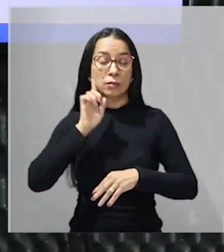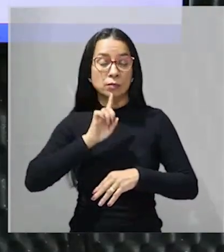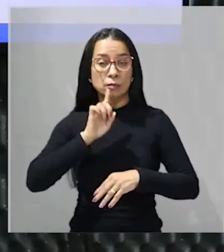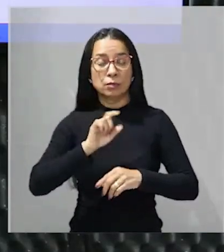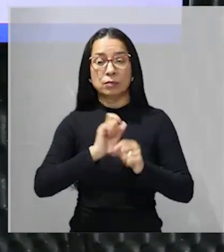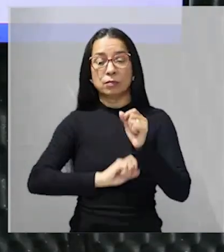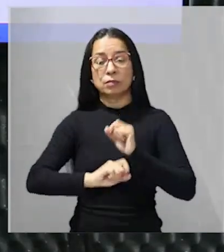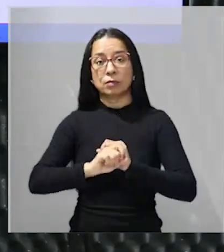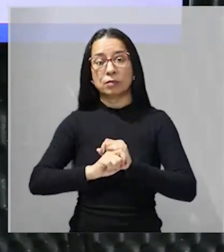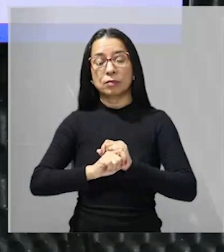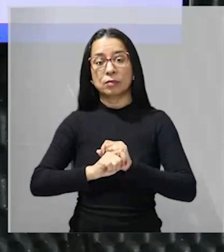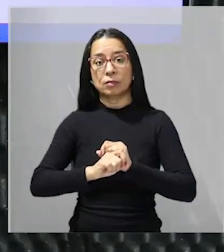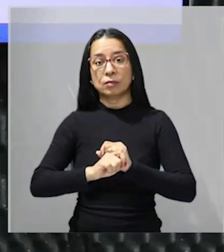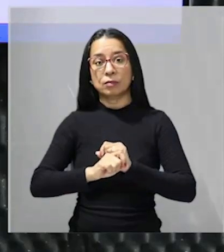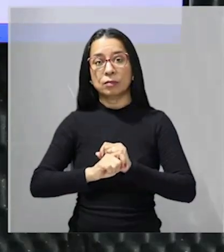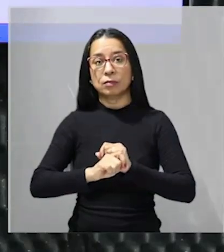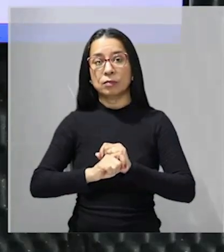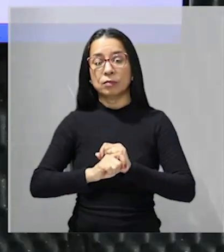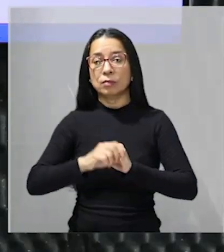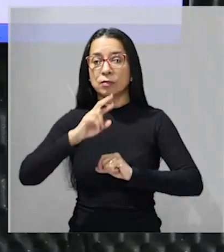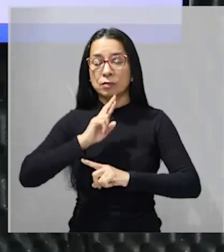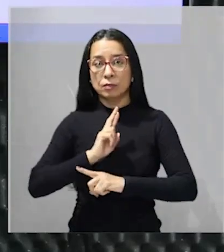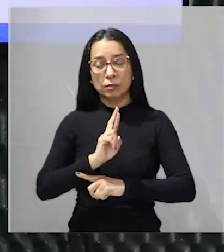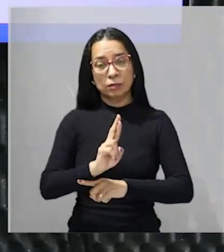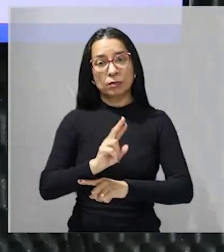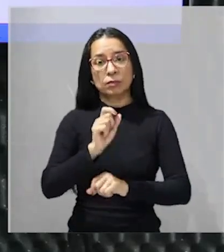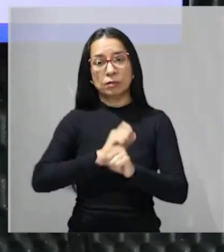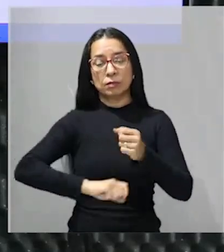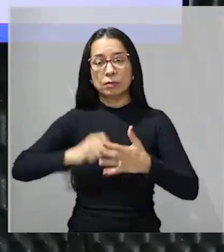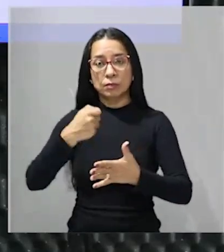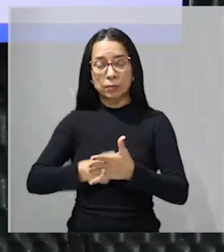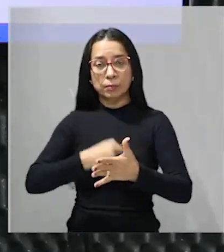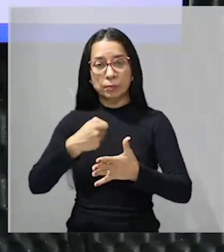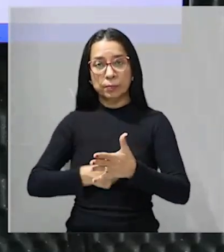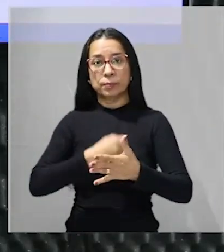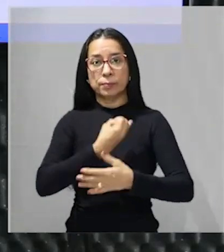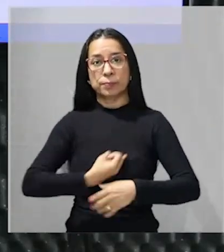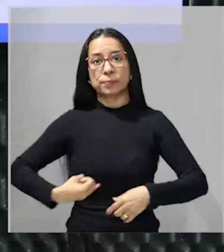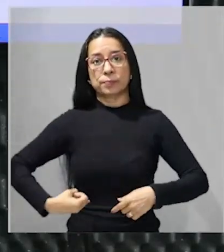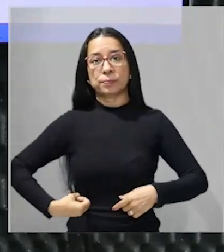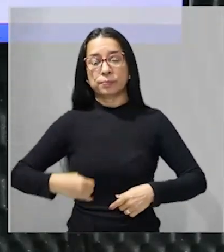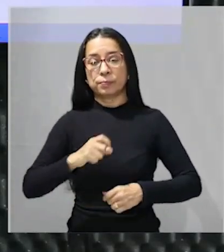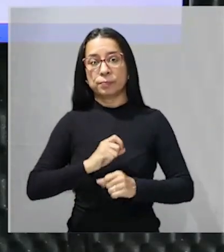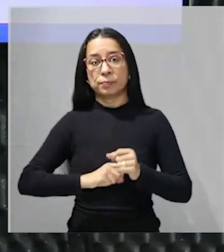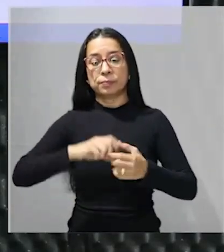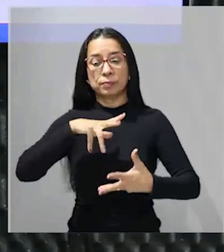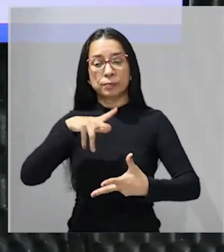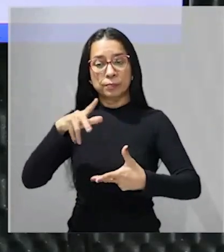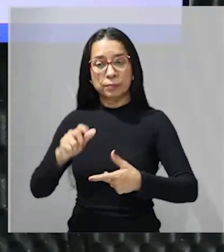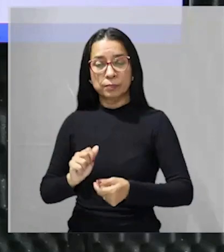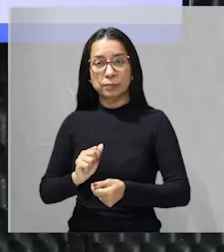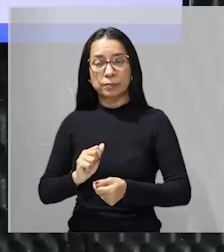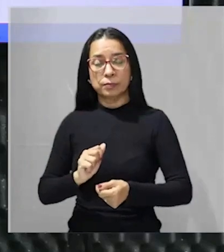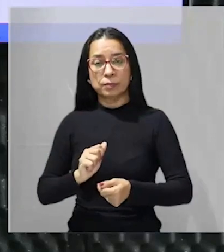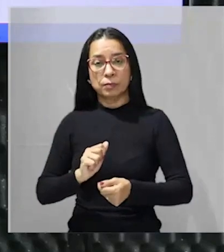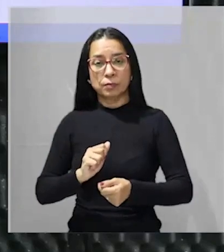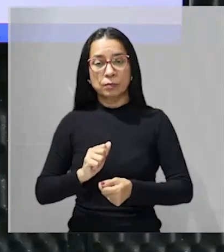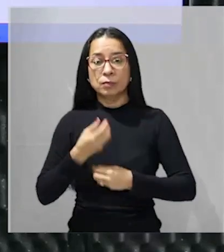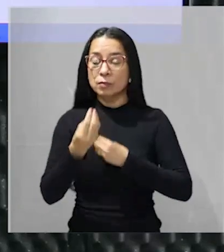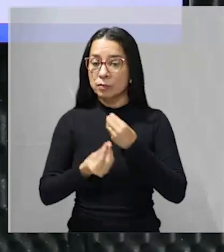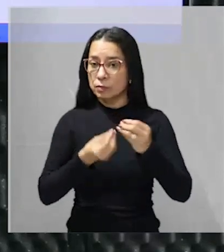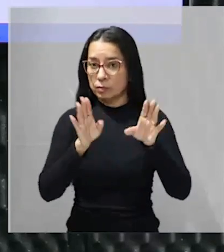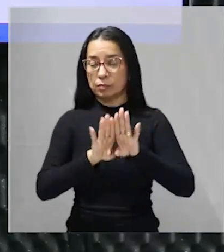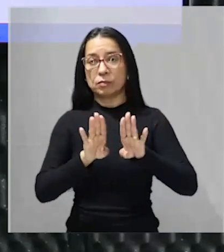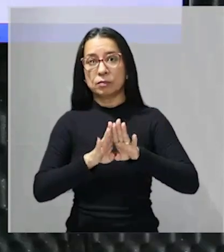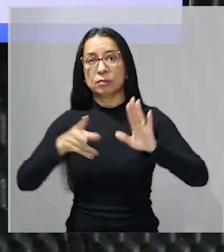América Latina ela é reflexo dessas pressões do imperialismo internacional como